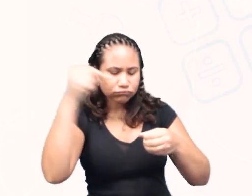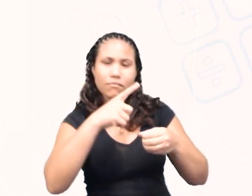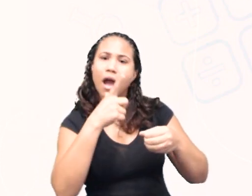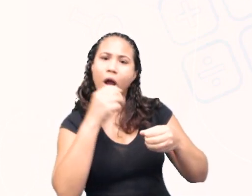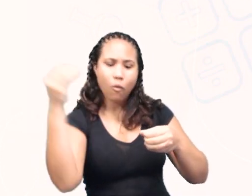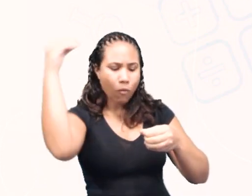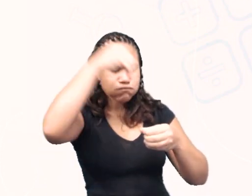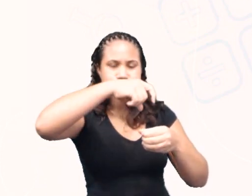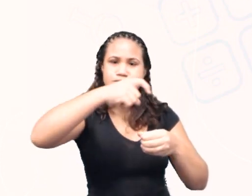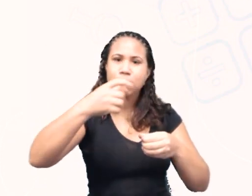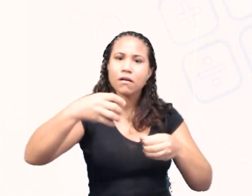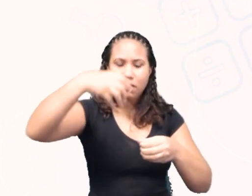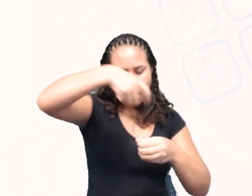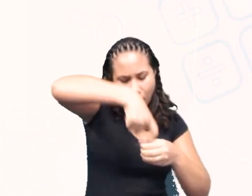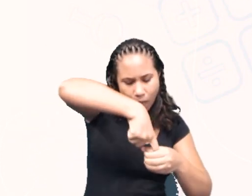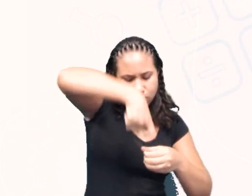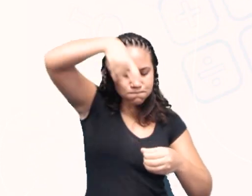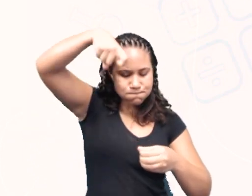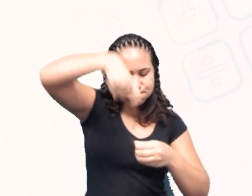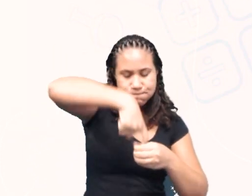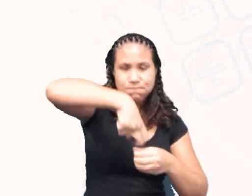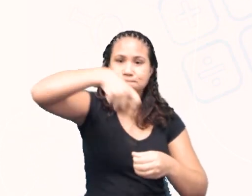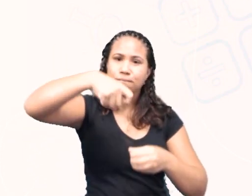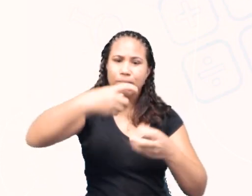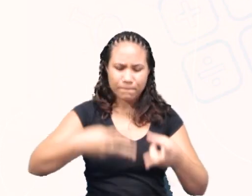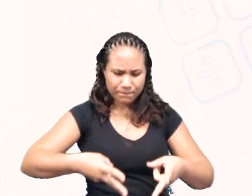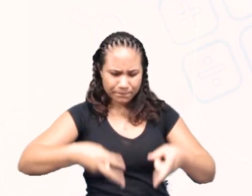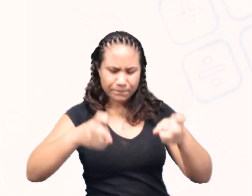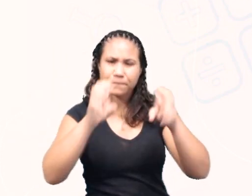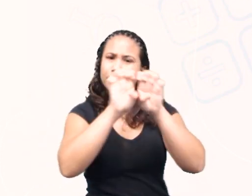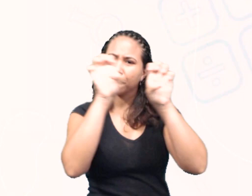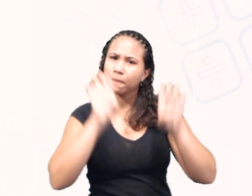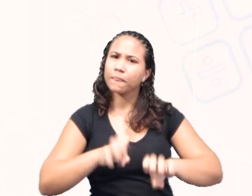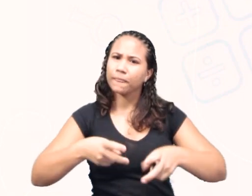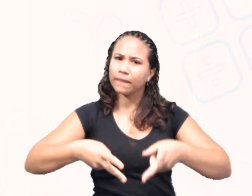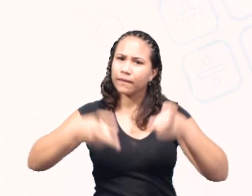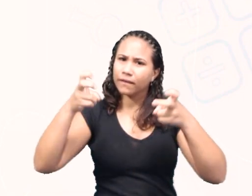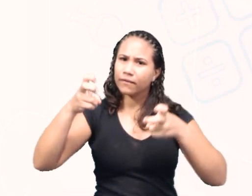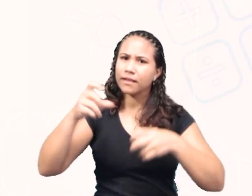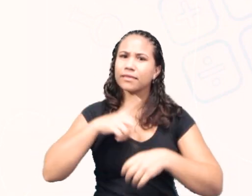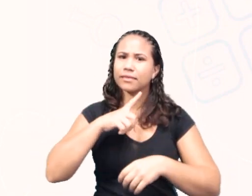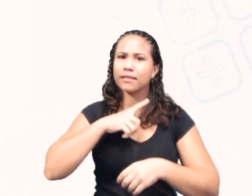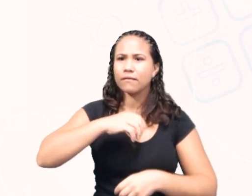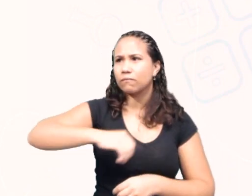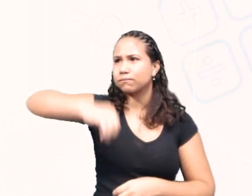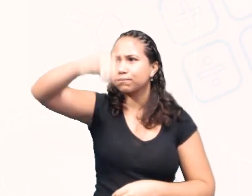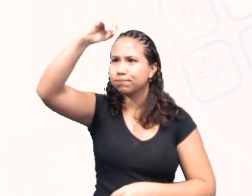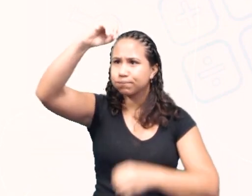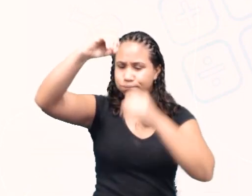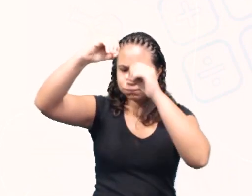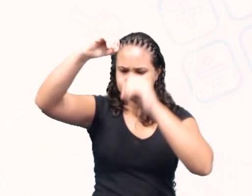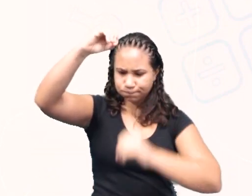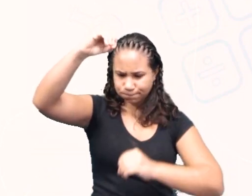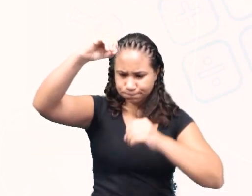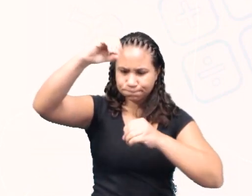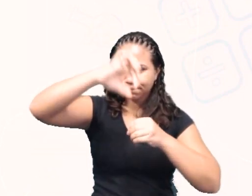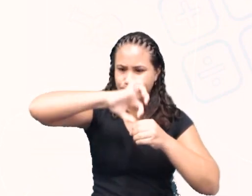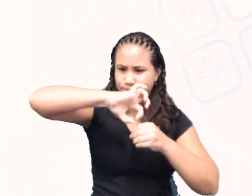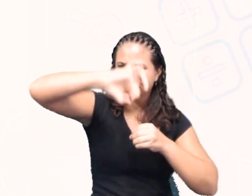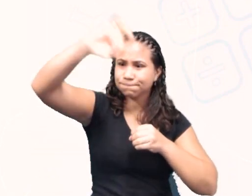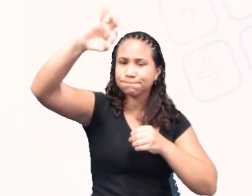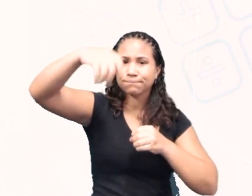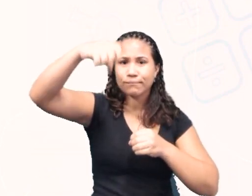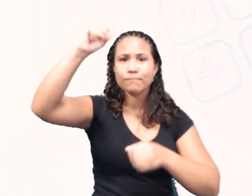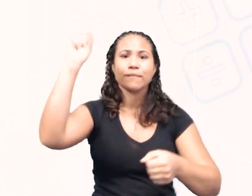nós observamos a estrutura da alavanca com o ponto de apoio e a barra que vai